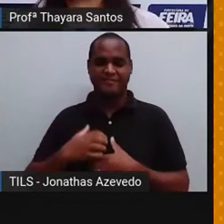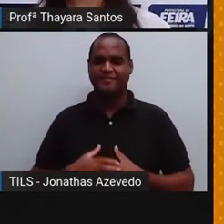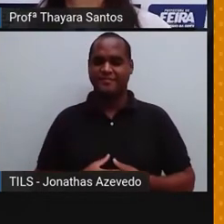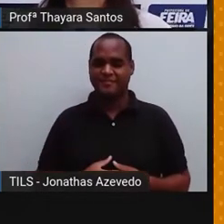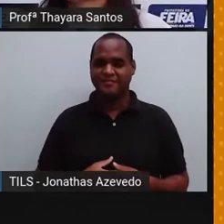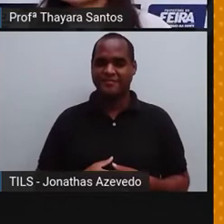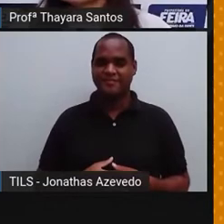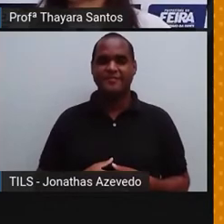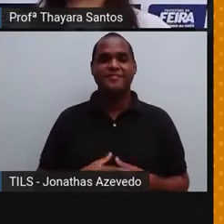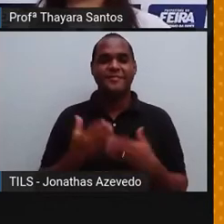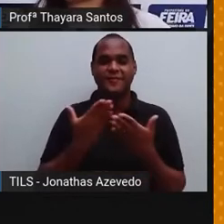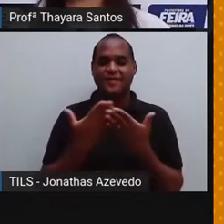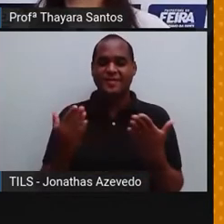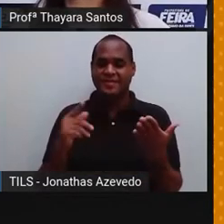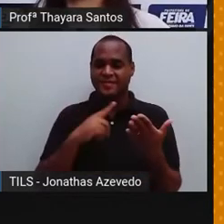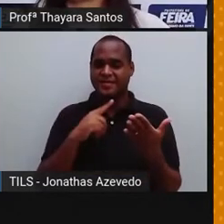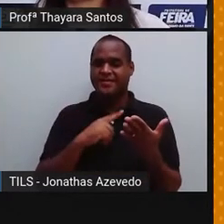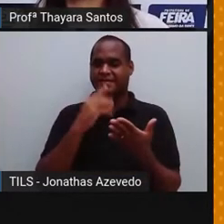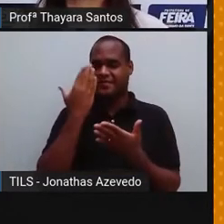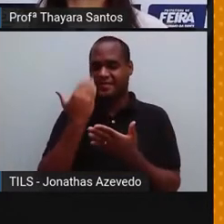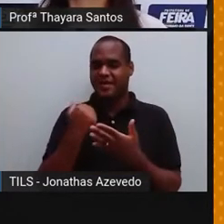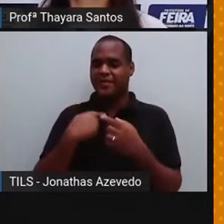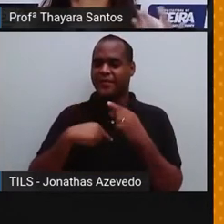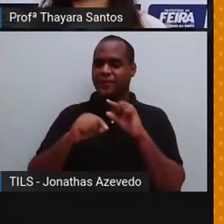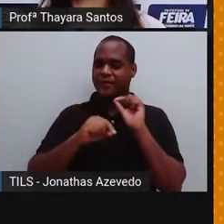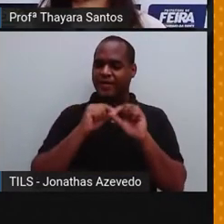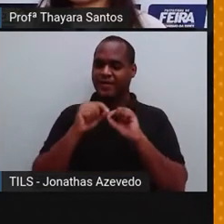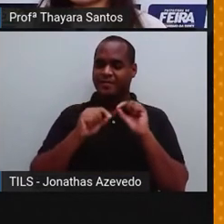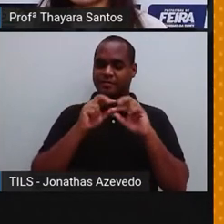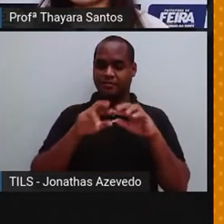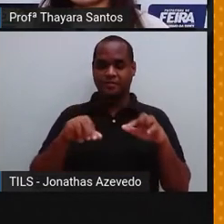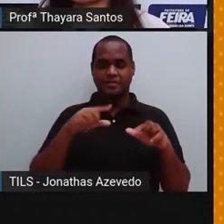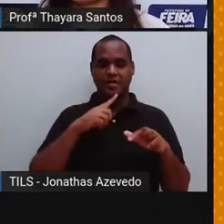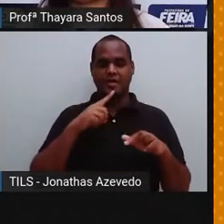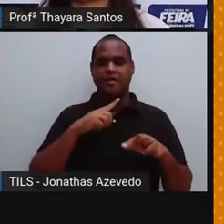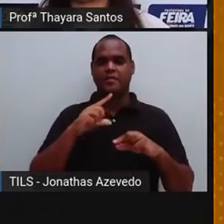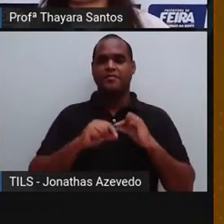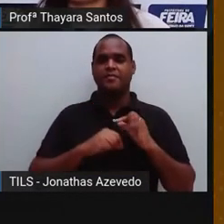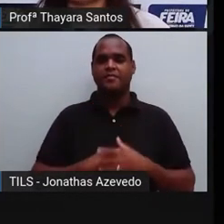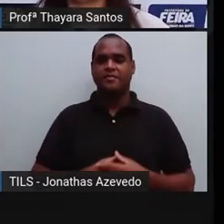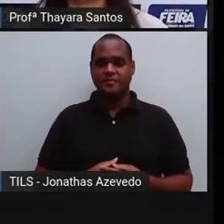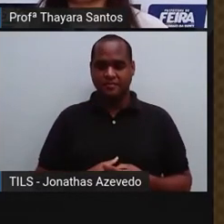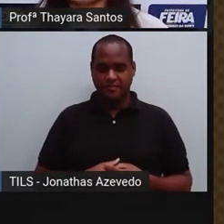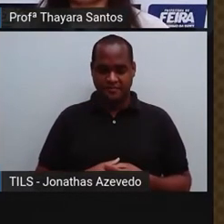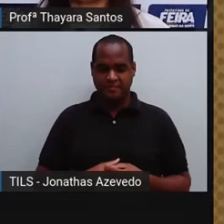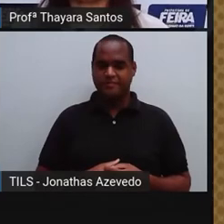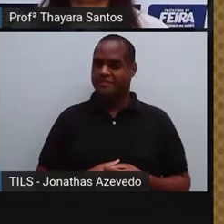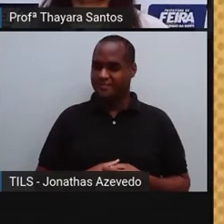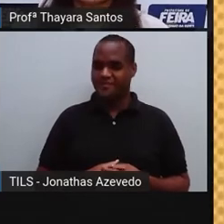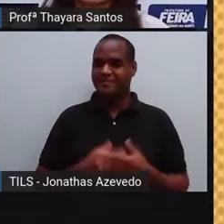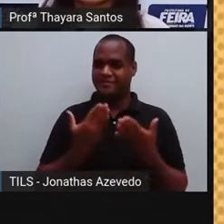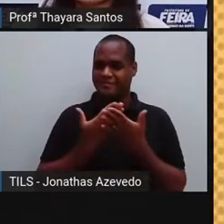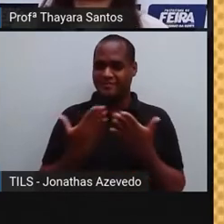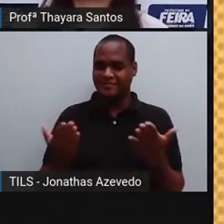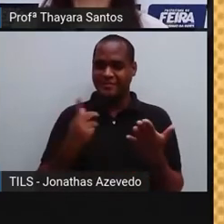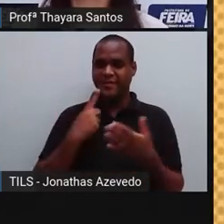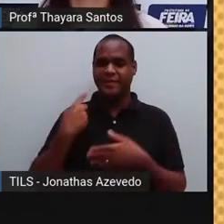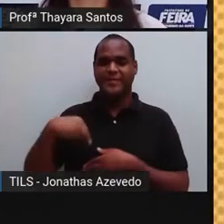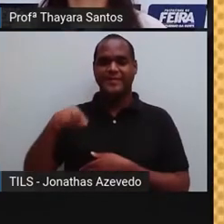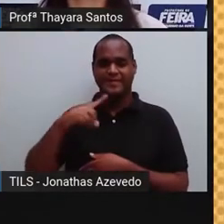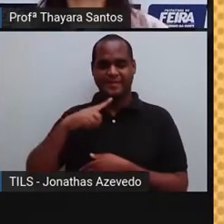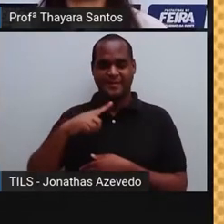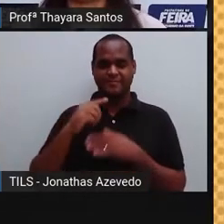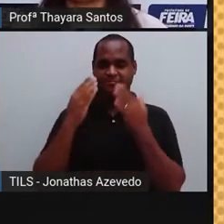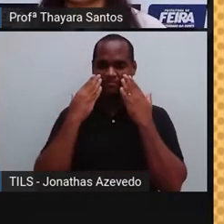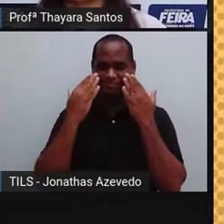Vocês já devem saber do que eu estou falando, né? O que são esses cinco sentidos. Então, nós seres humanos, a gente